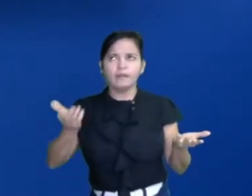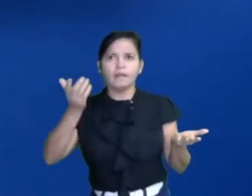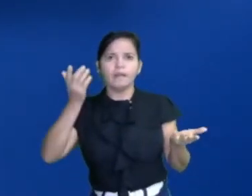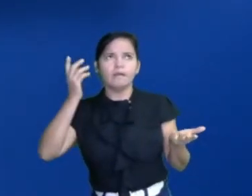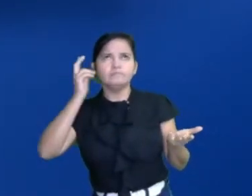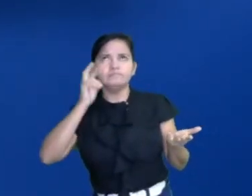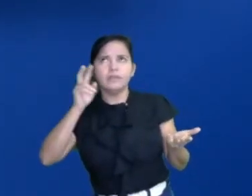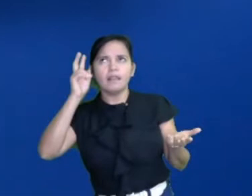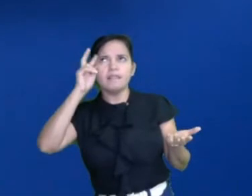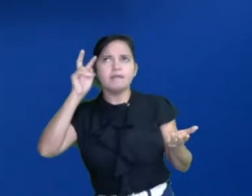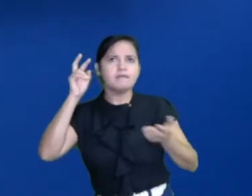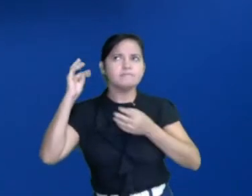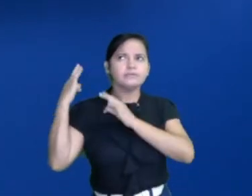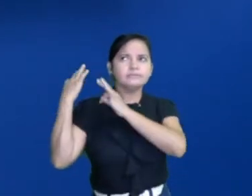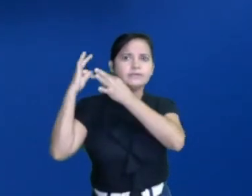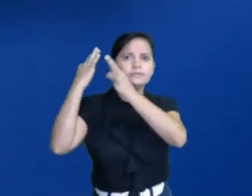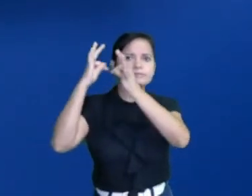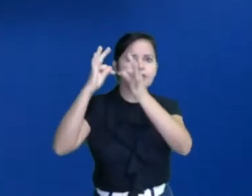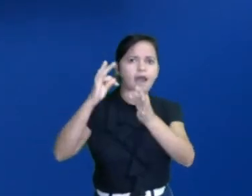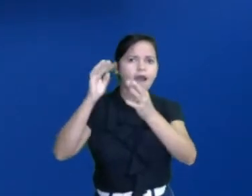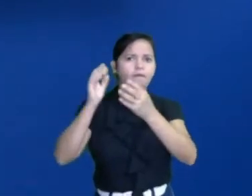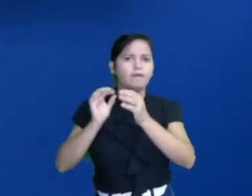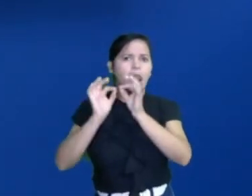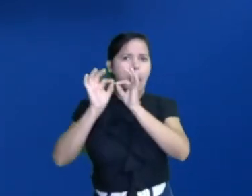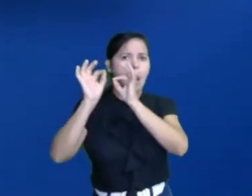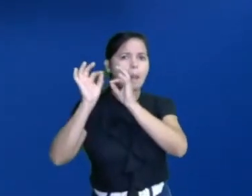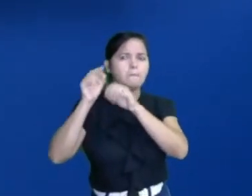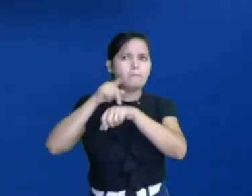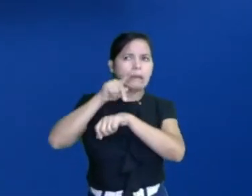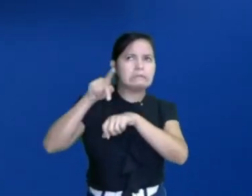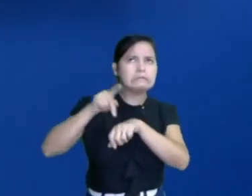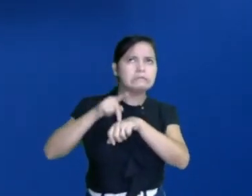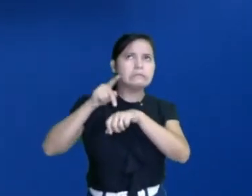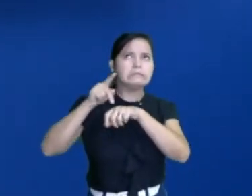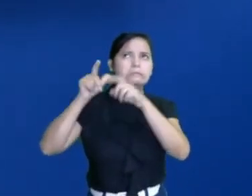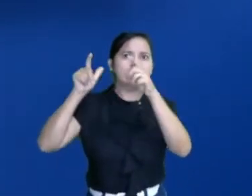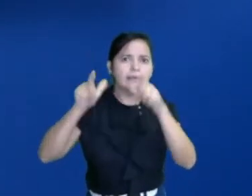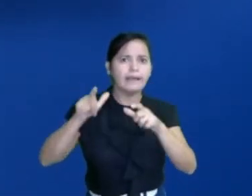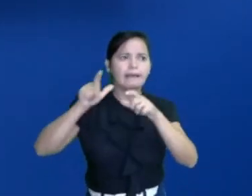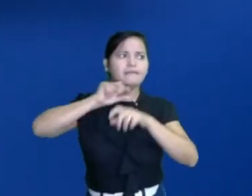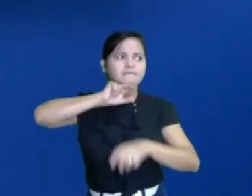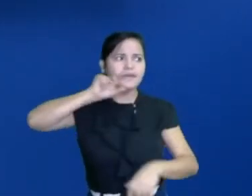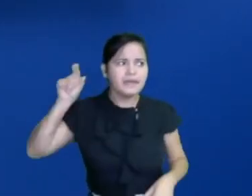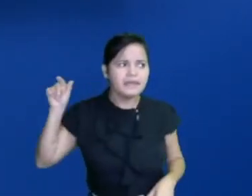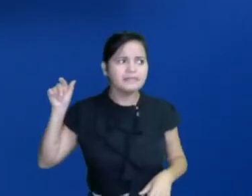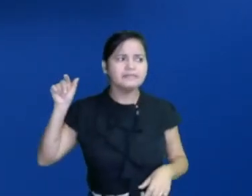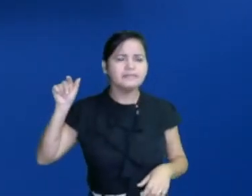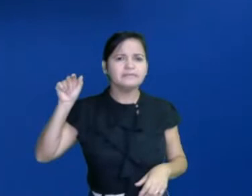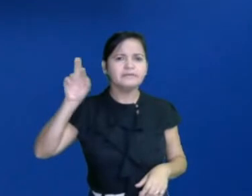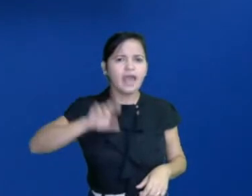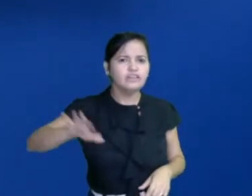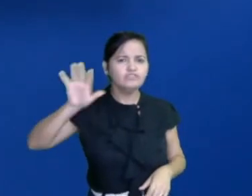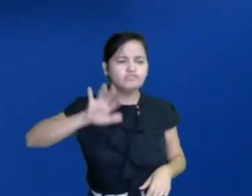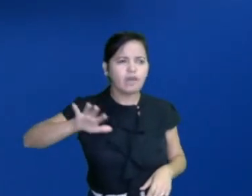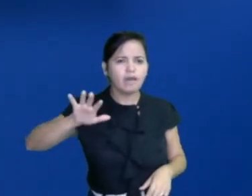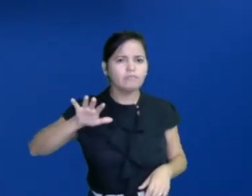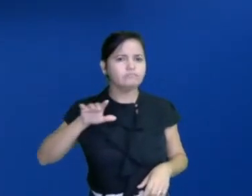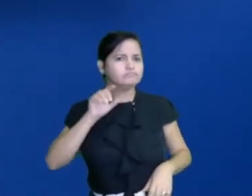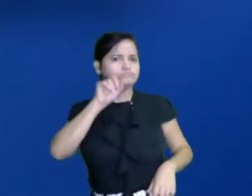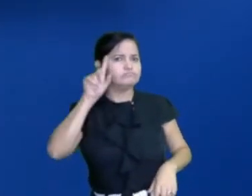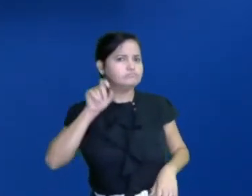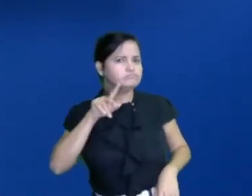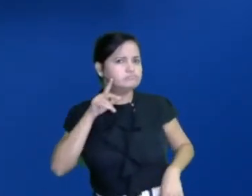vêm de muito longe, vêm de outro país, de outra região? Será? O